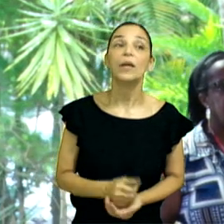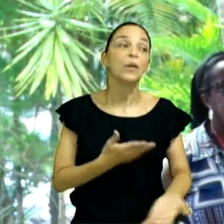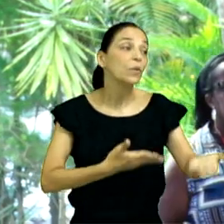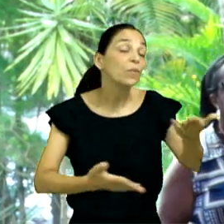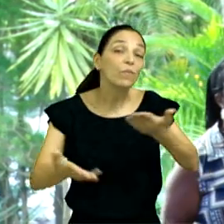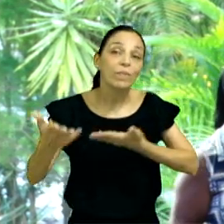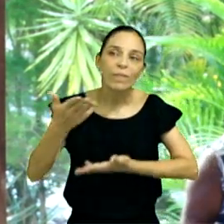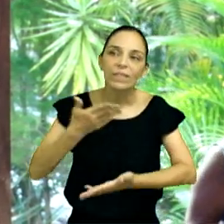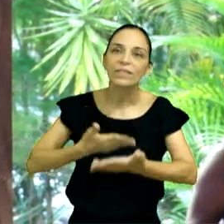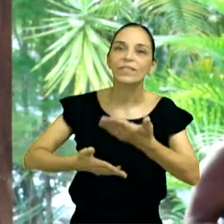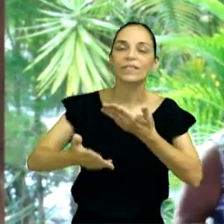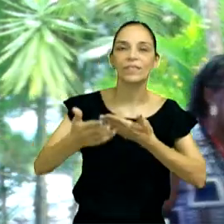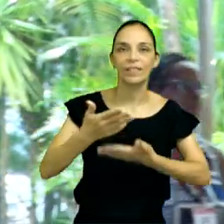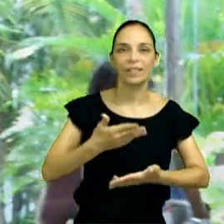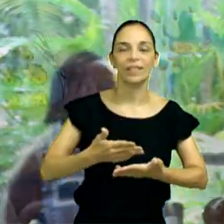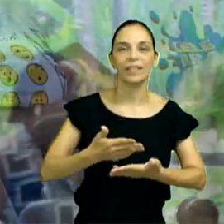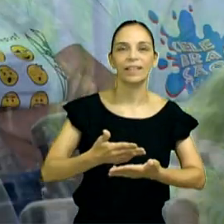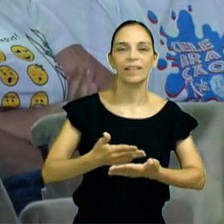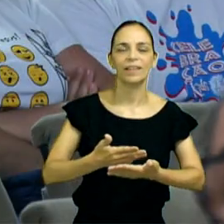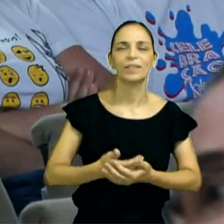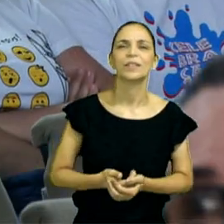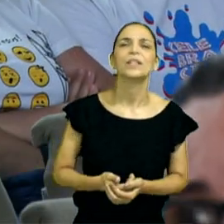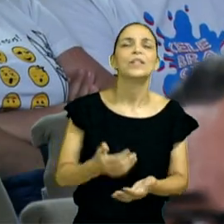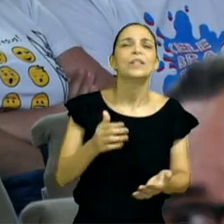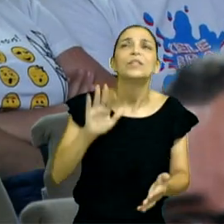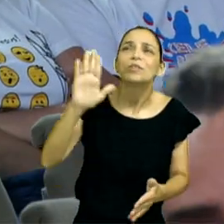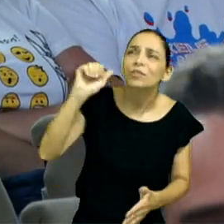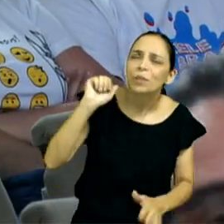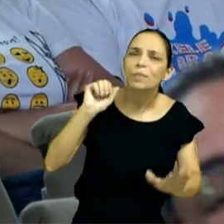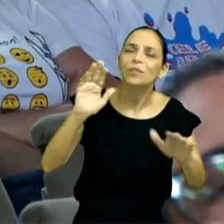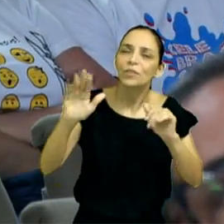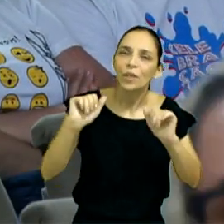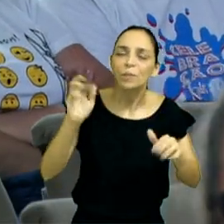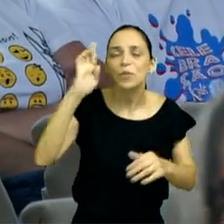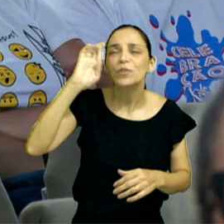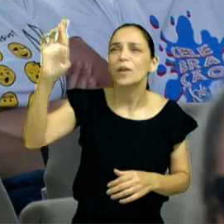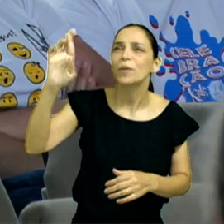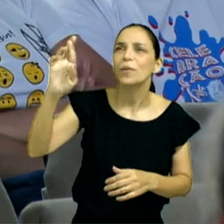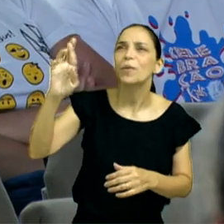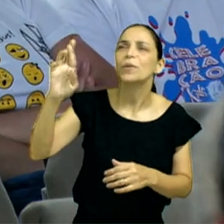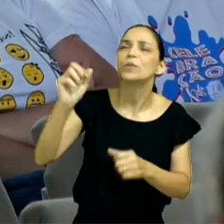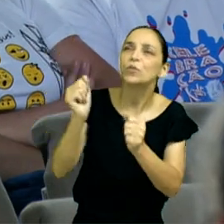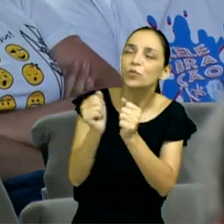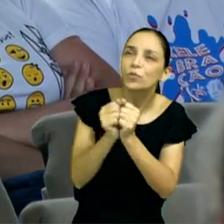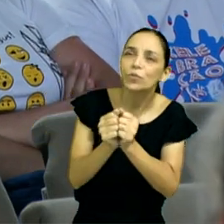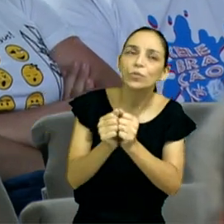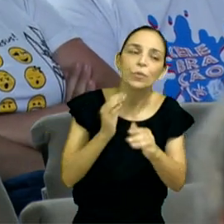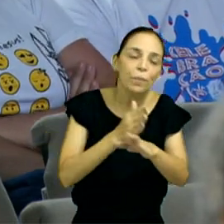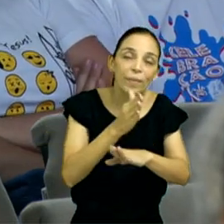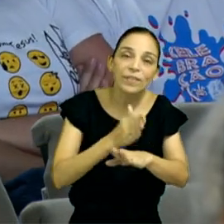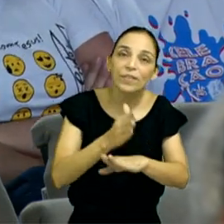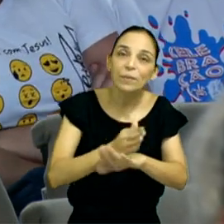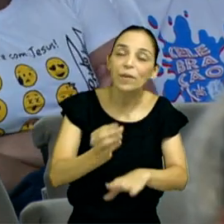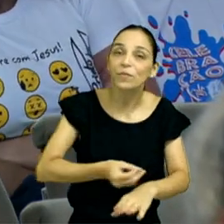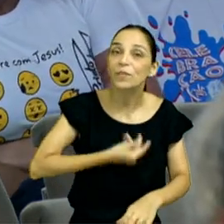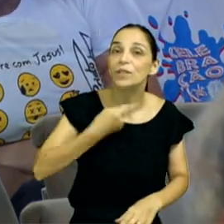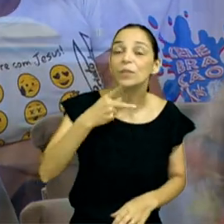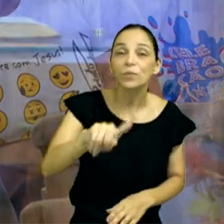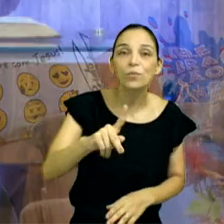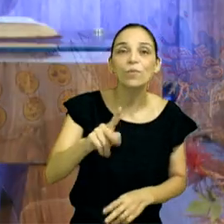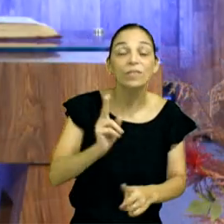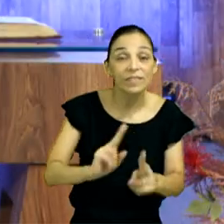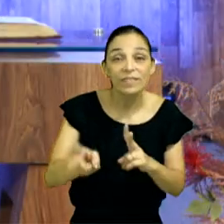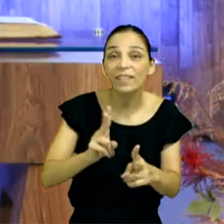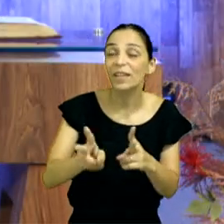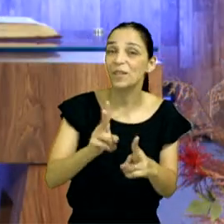lado, meu irmão, reconheça o Senhor, chama Ele para participar de todas as suas decisões, de todos os teus caminhos. Fala, é isso.